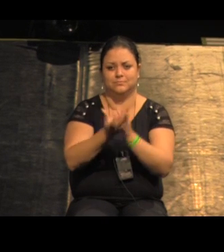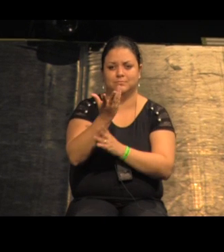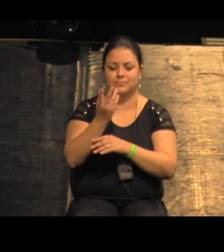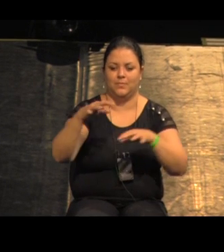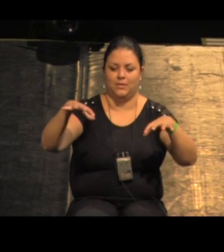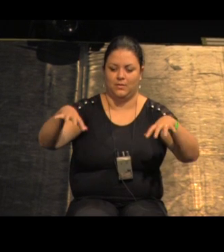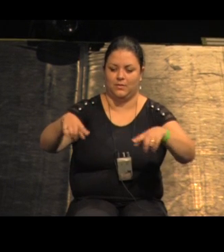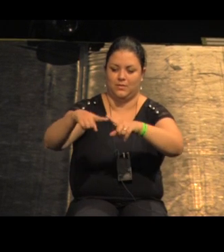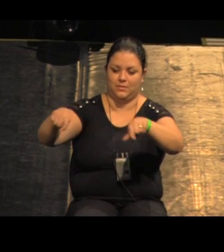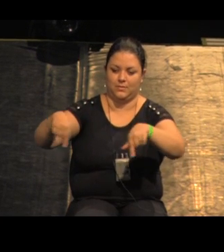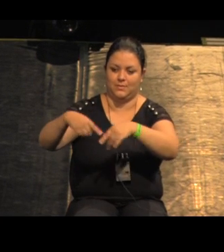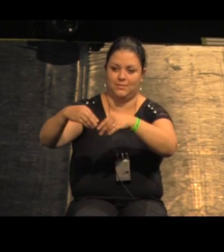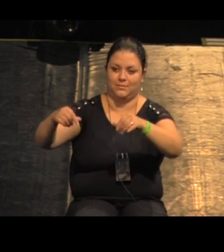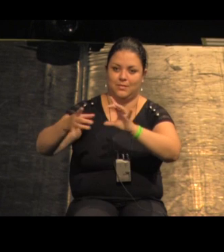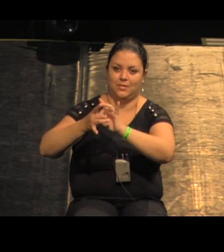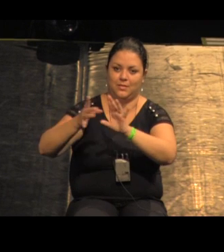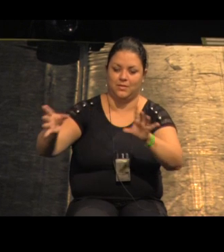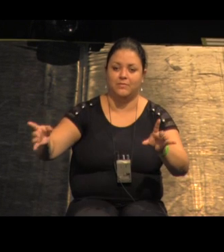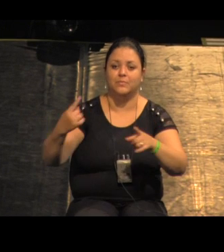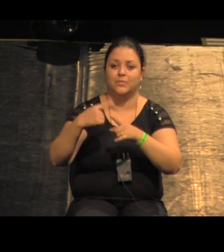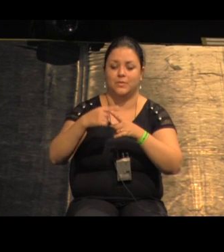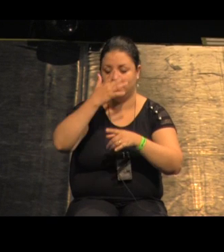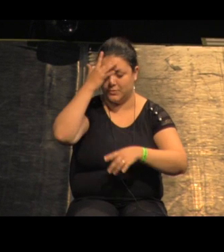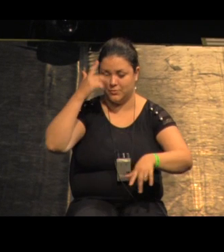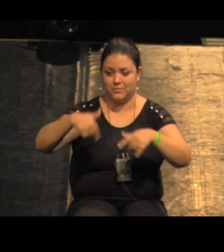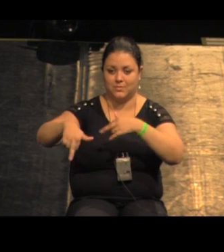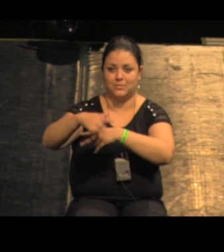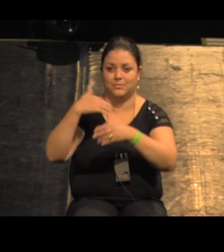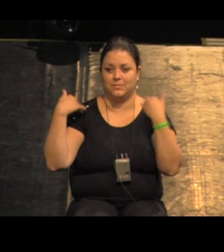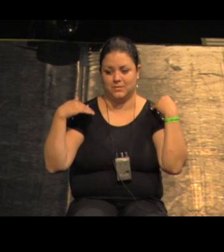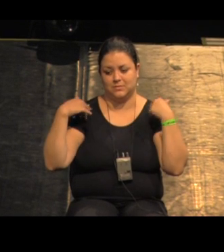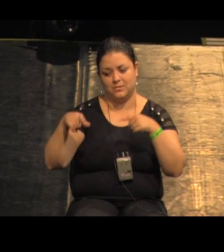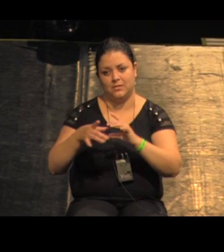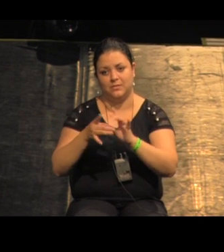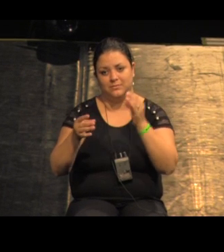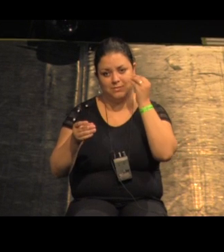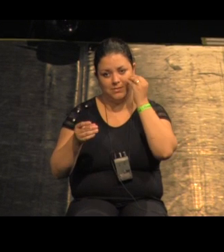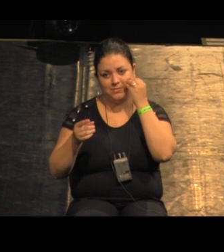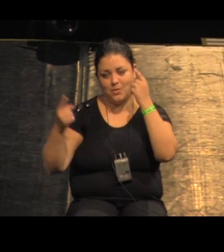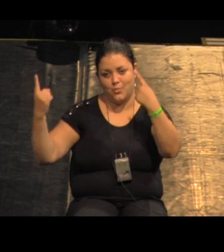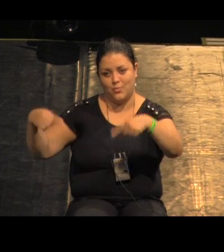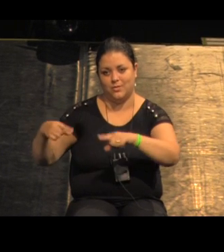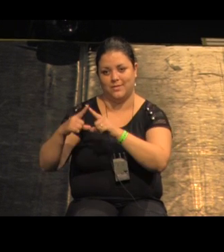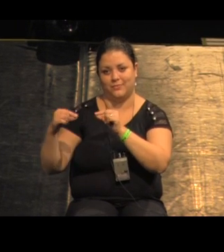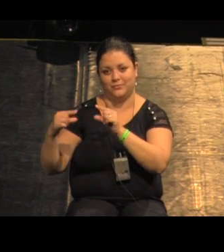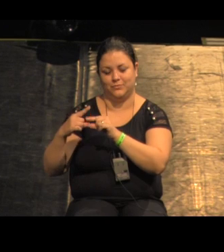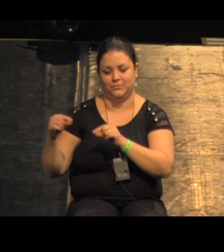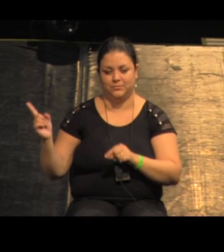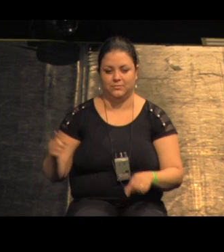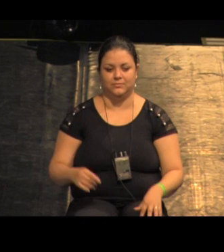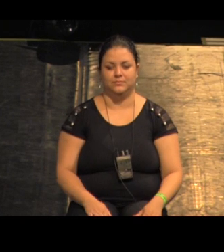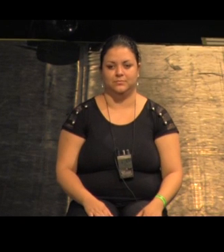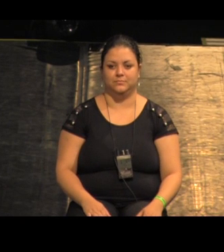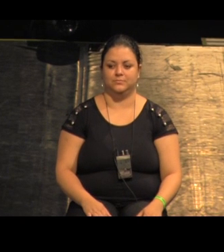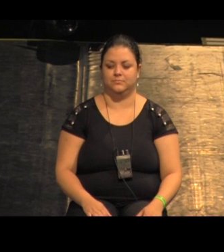livres para concorrer com o Carrefour concorrência difícil a partir disso fica organizado então